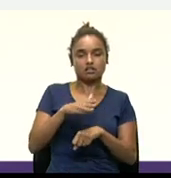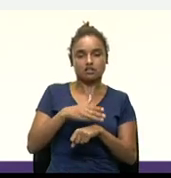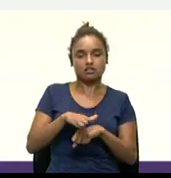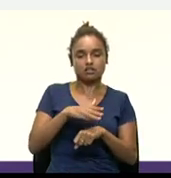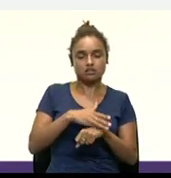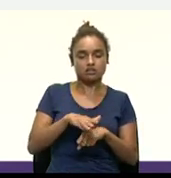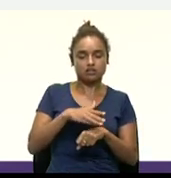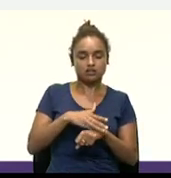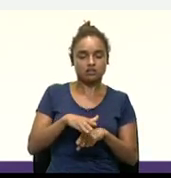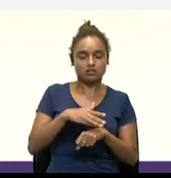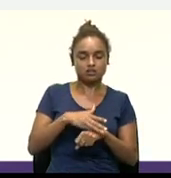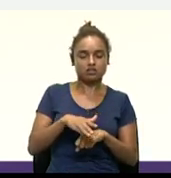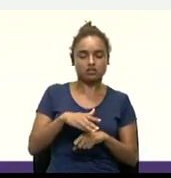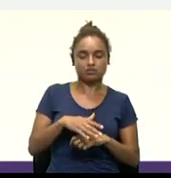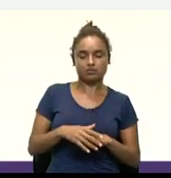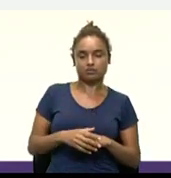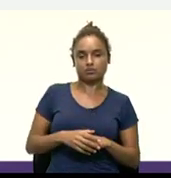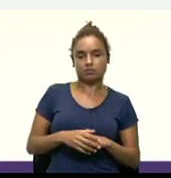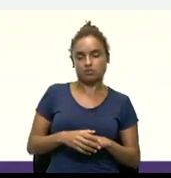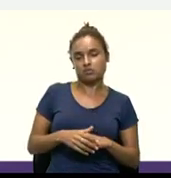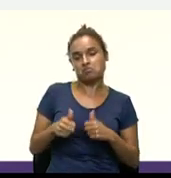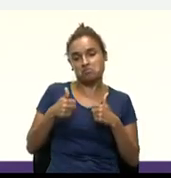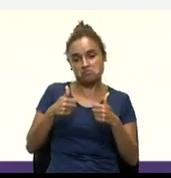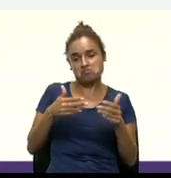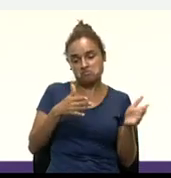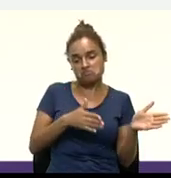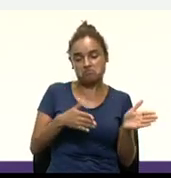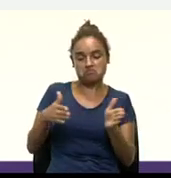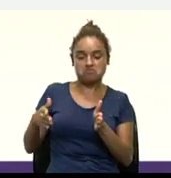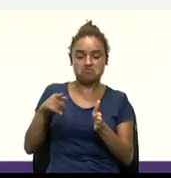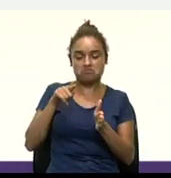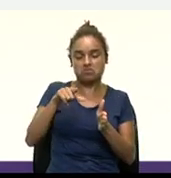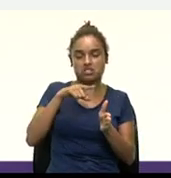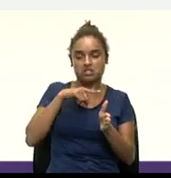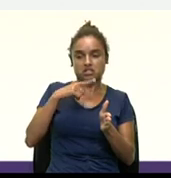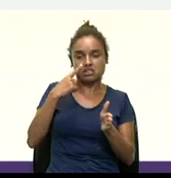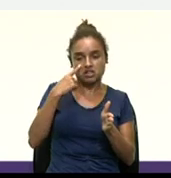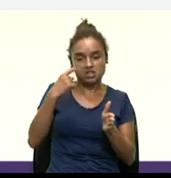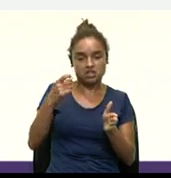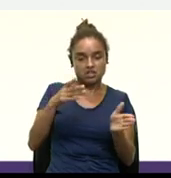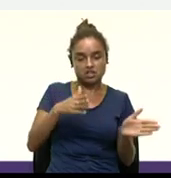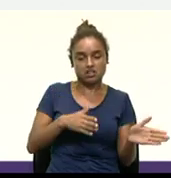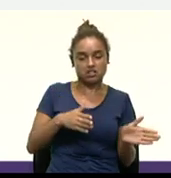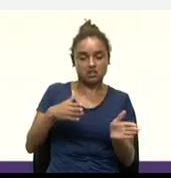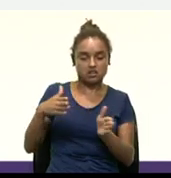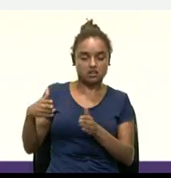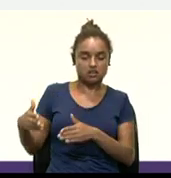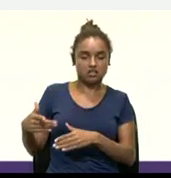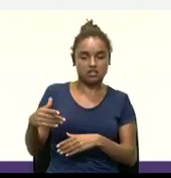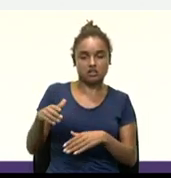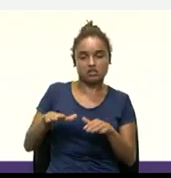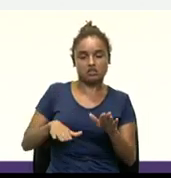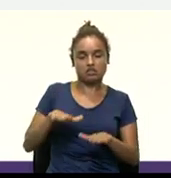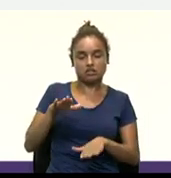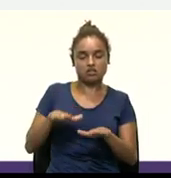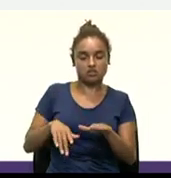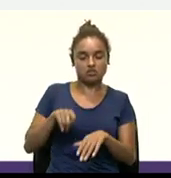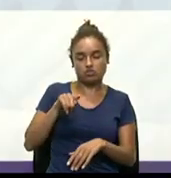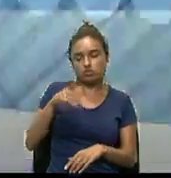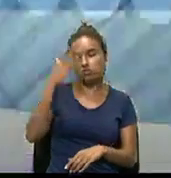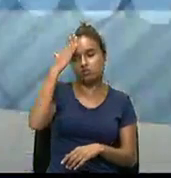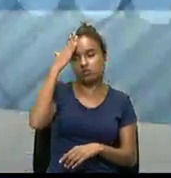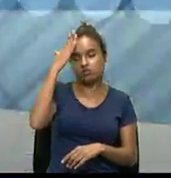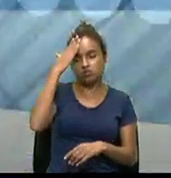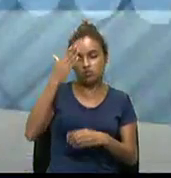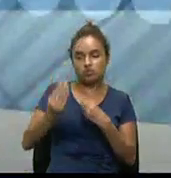investimento, tá? Então, você que tem interesse de, né? Muitas vezes, você que sabe,